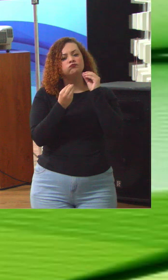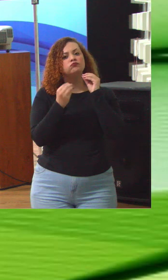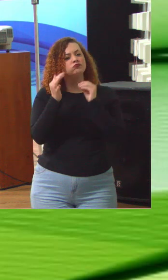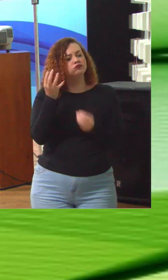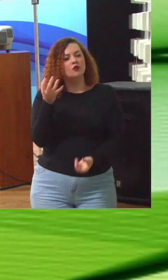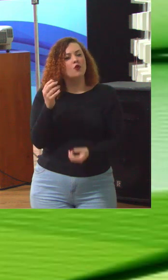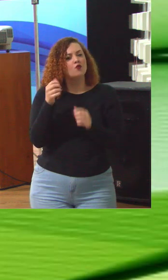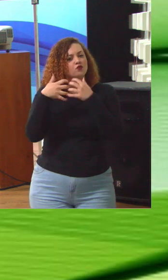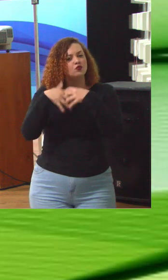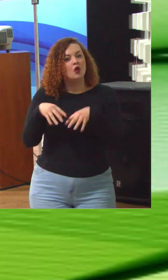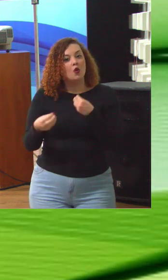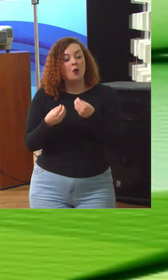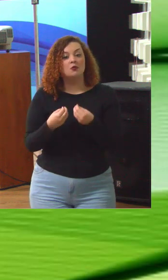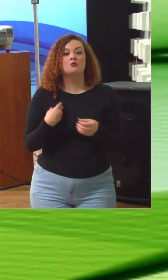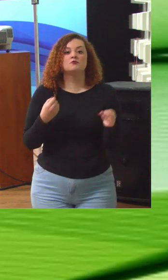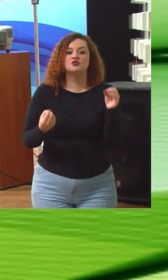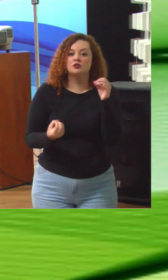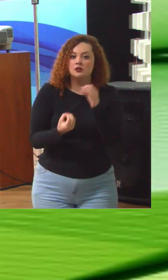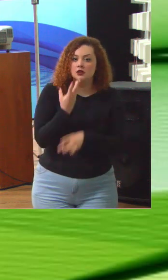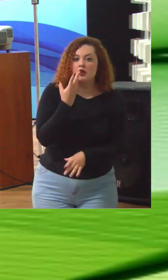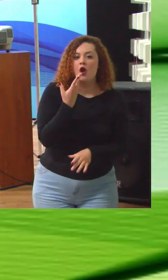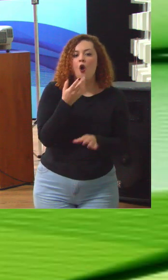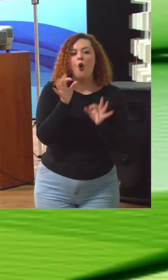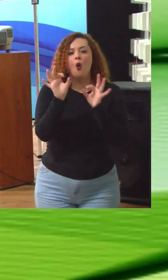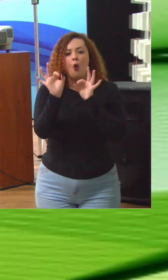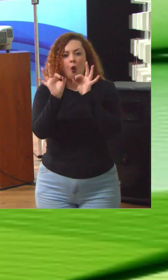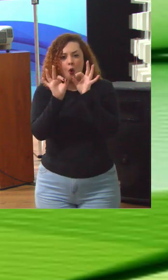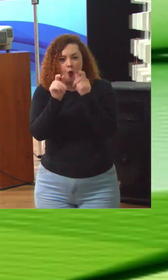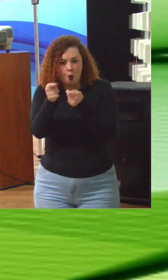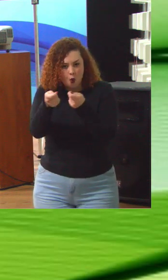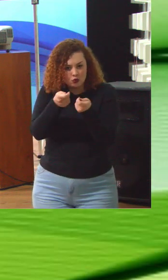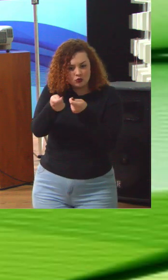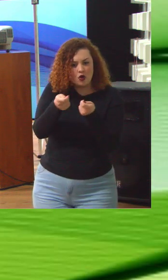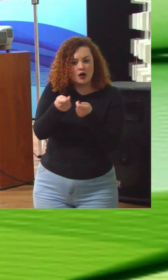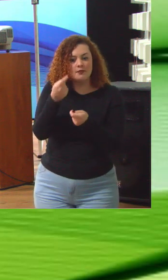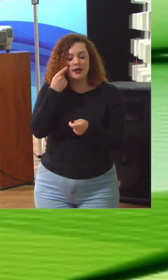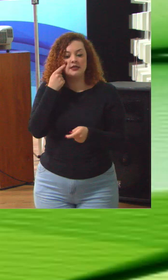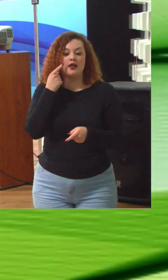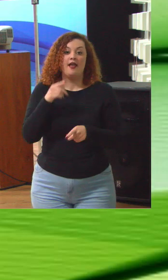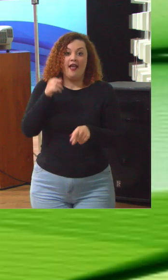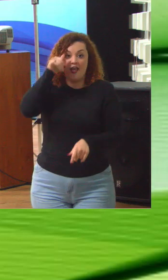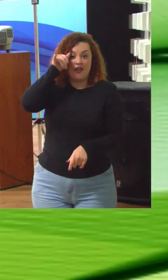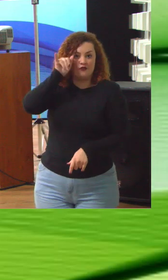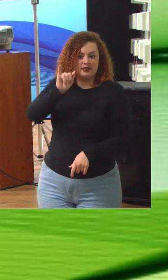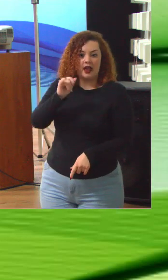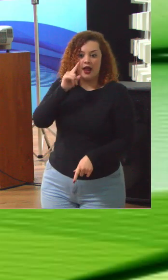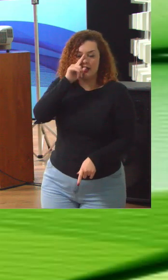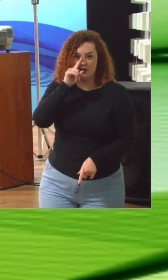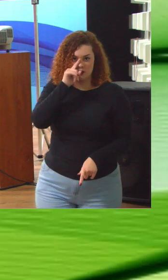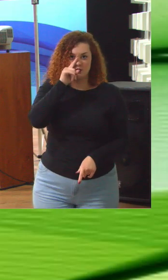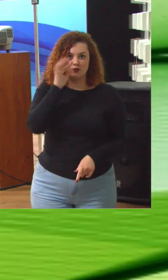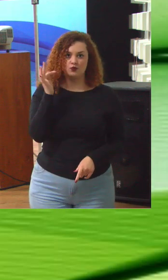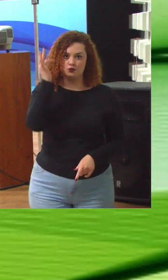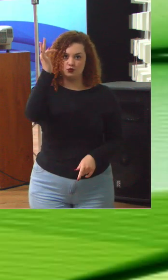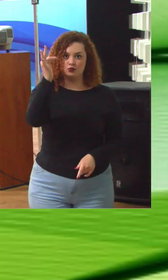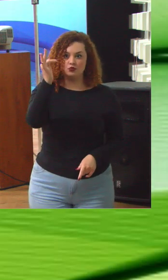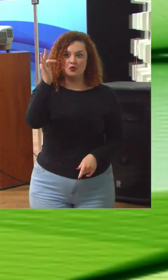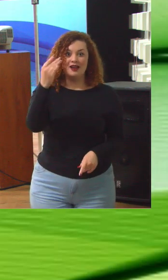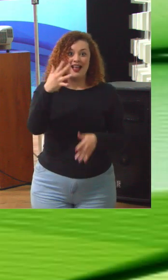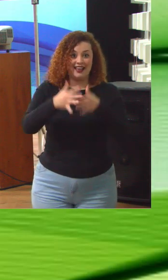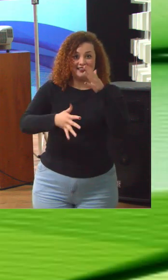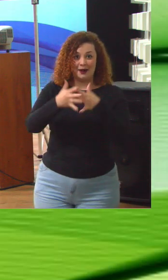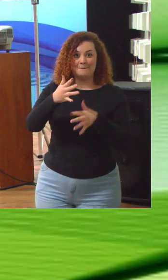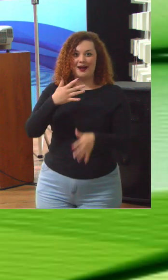controles para evitar que os riscos existentes no meu cenário impeçam que eu cumpra os objetivos